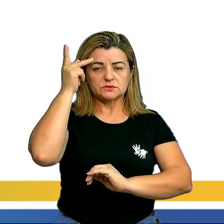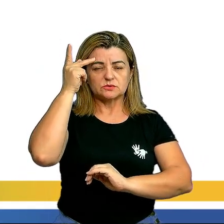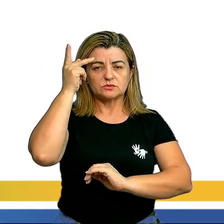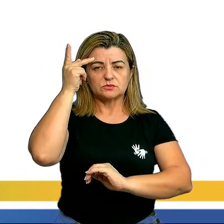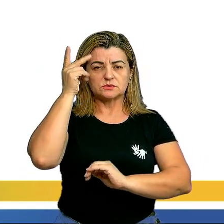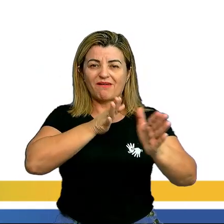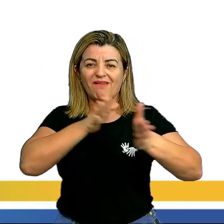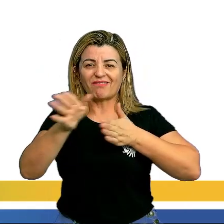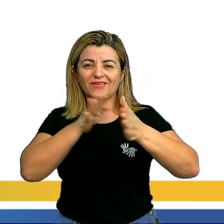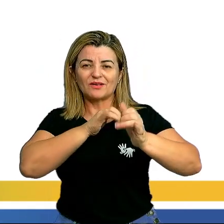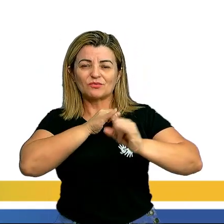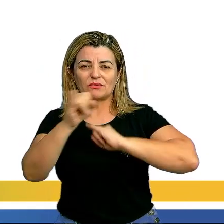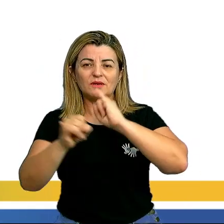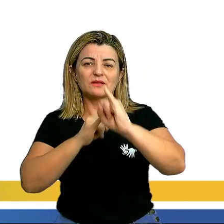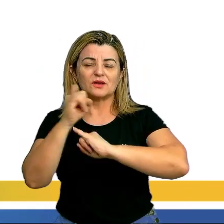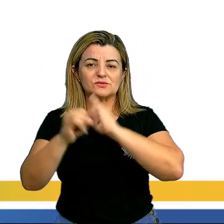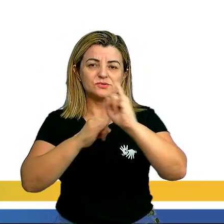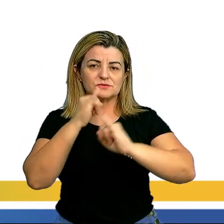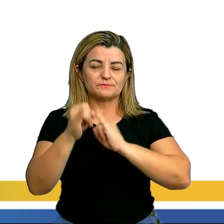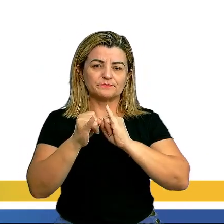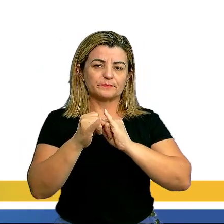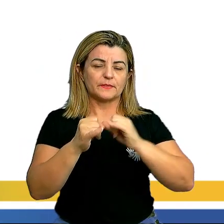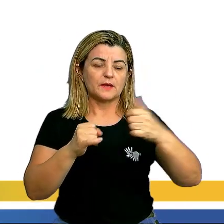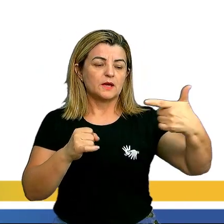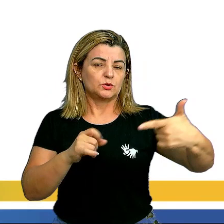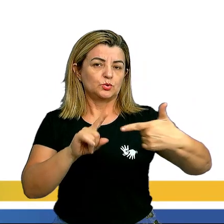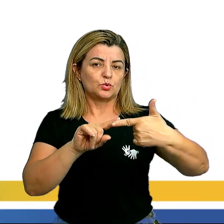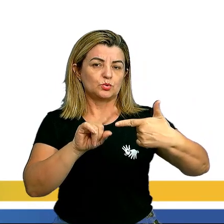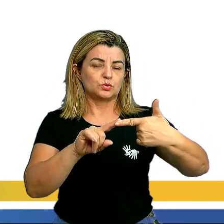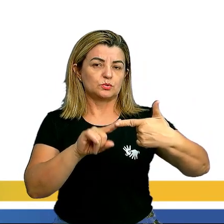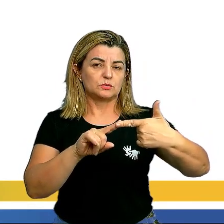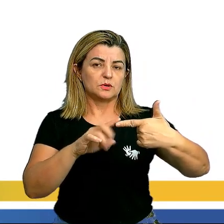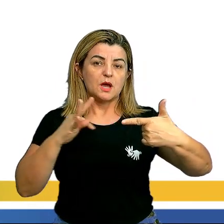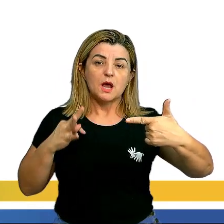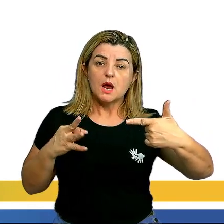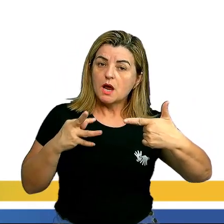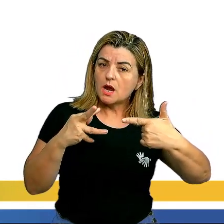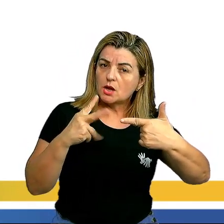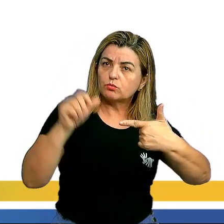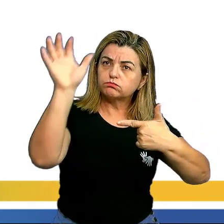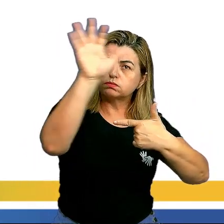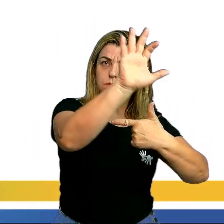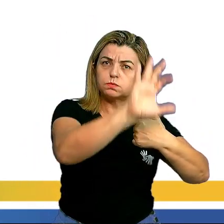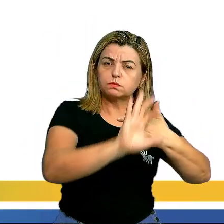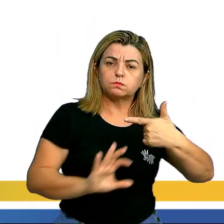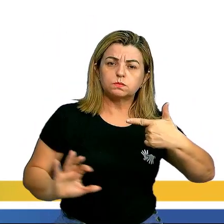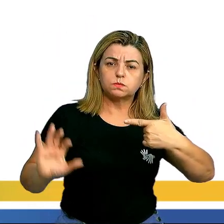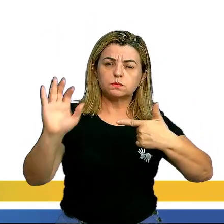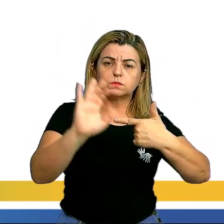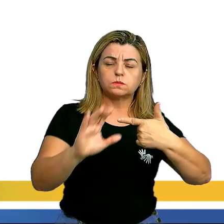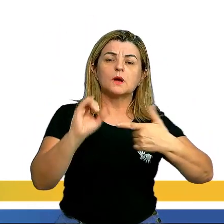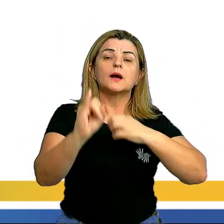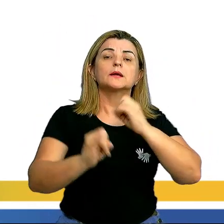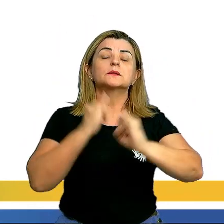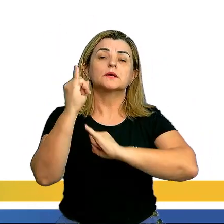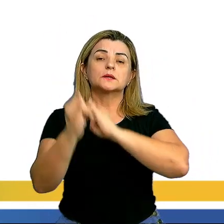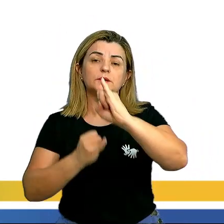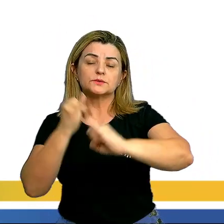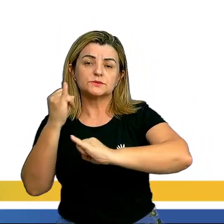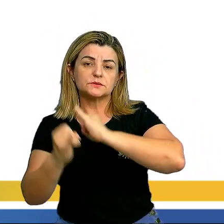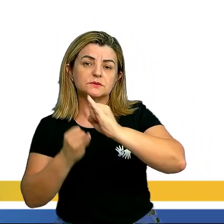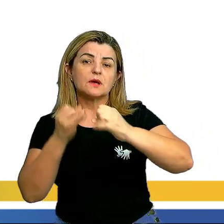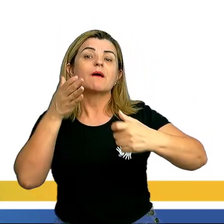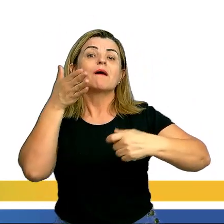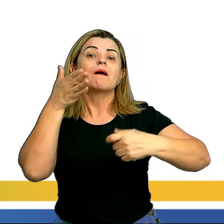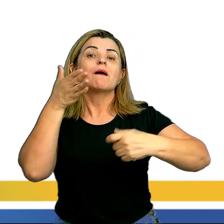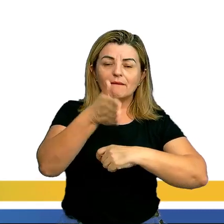acessam a rede. 2. Em todas as regiões brasileiras, a internet é